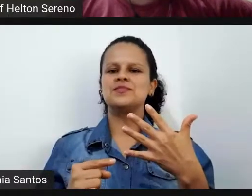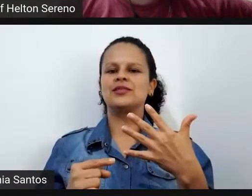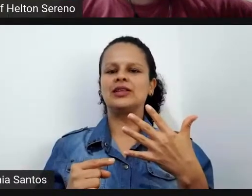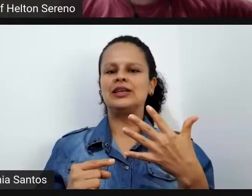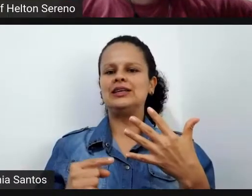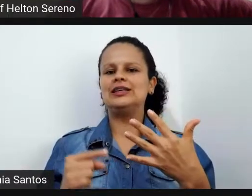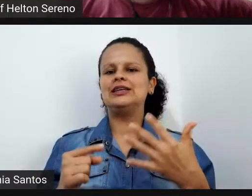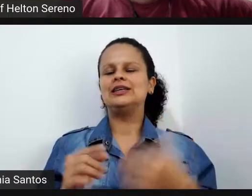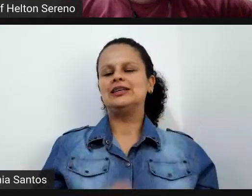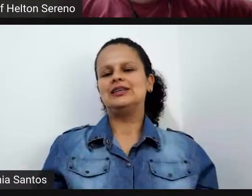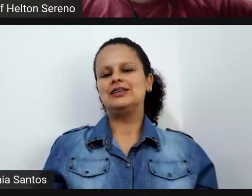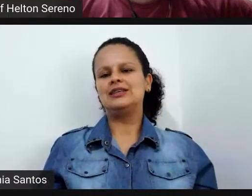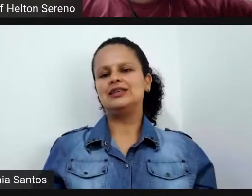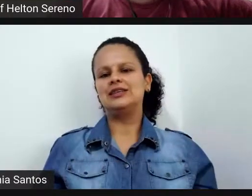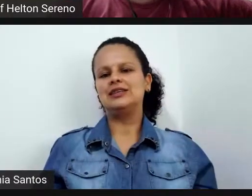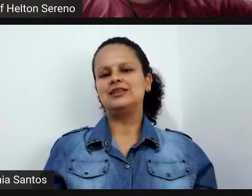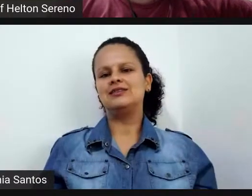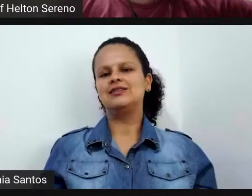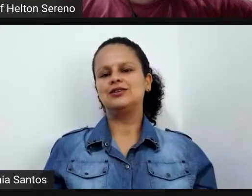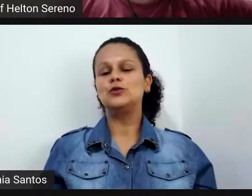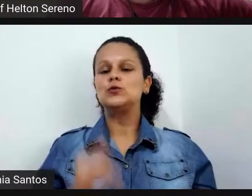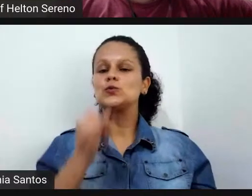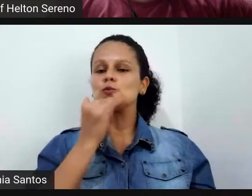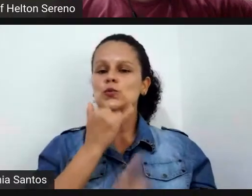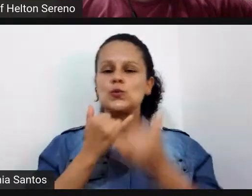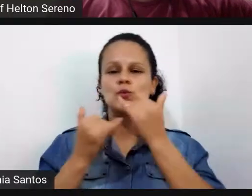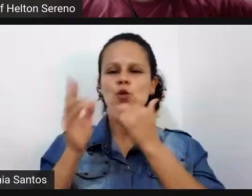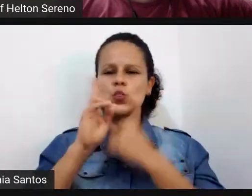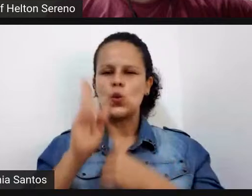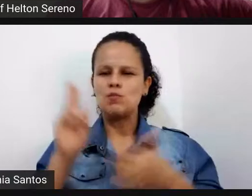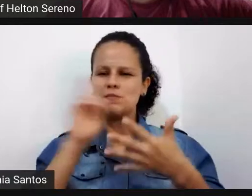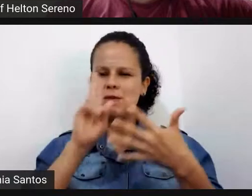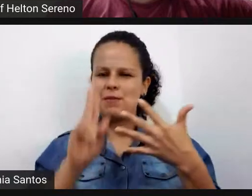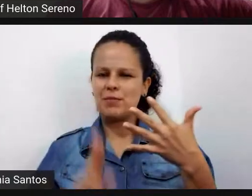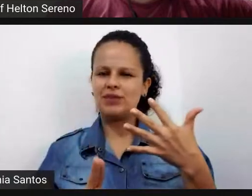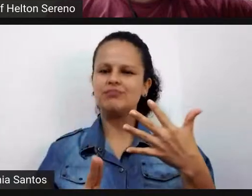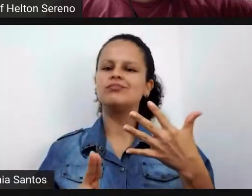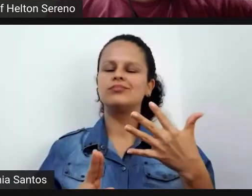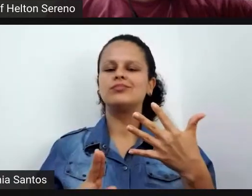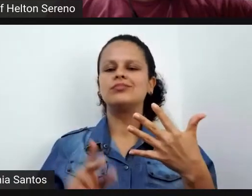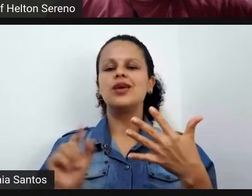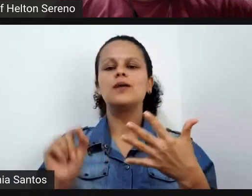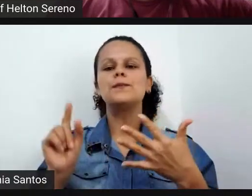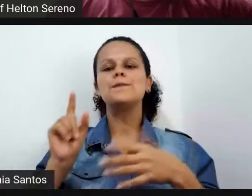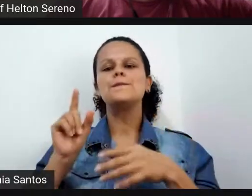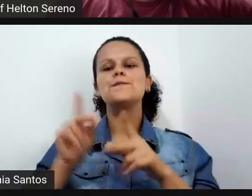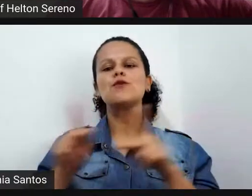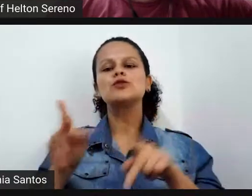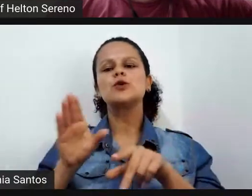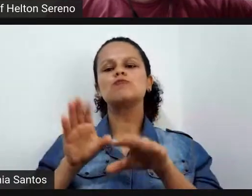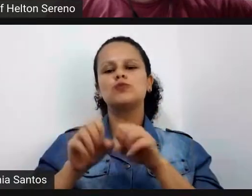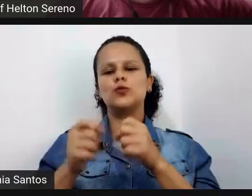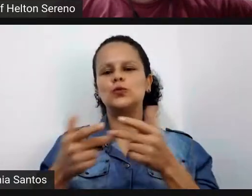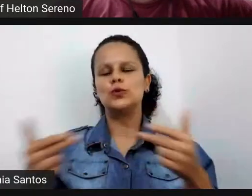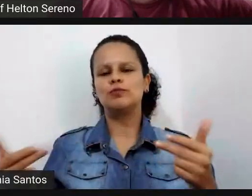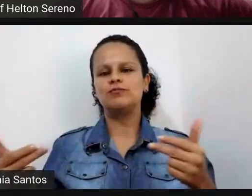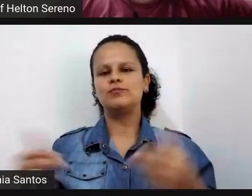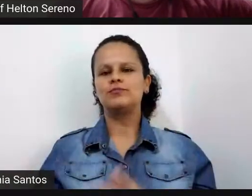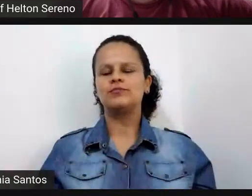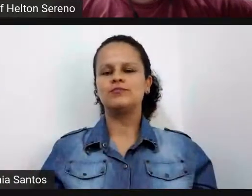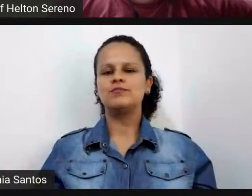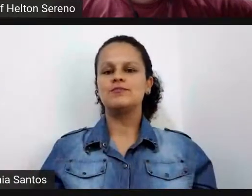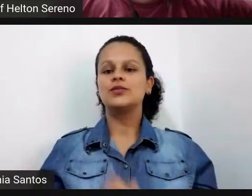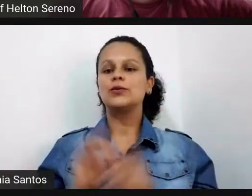outros aqui me perdoem se eu pulei mas eu quero só falar agora a Simone